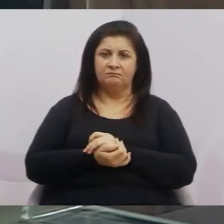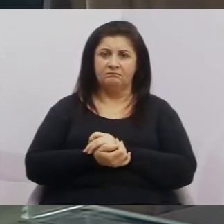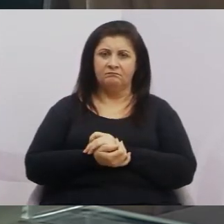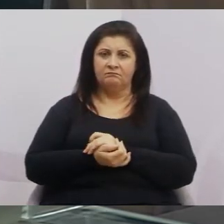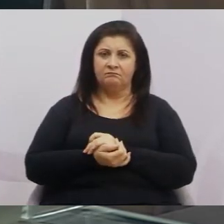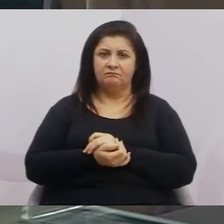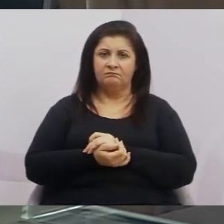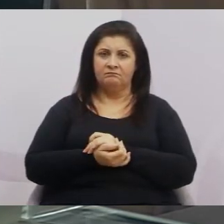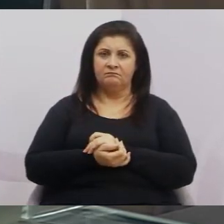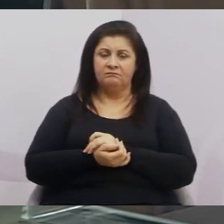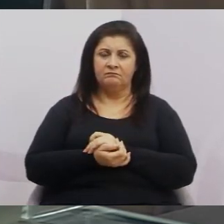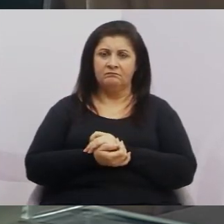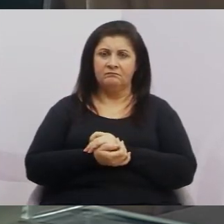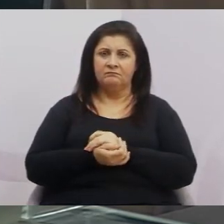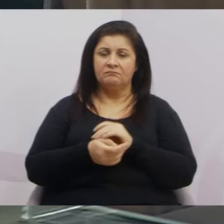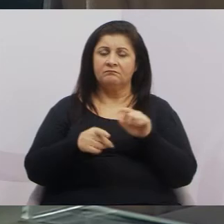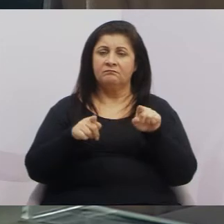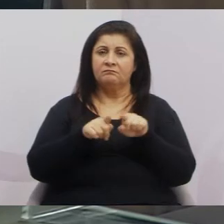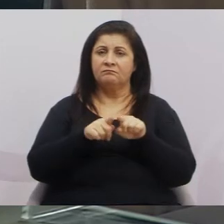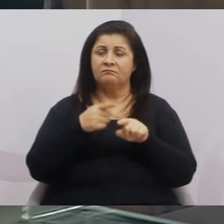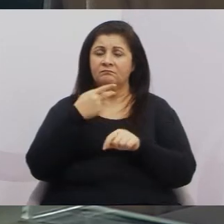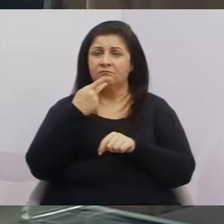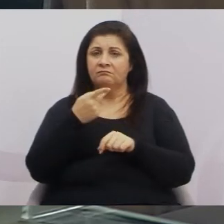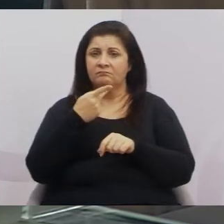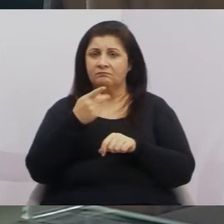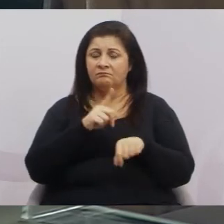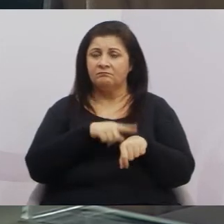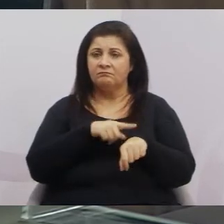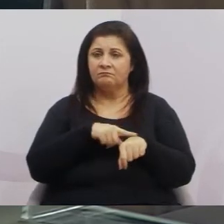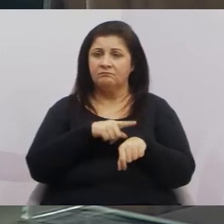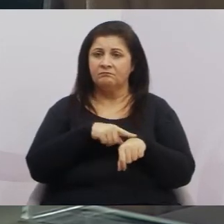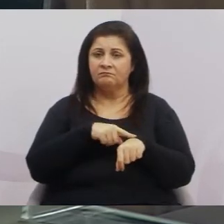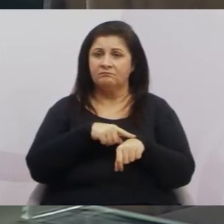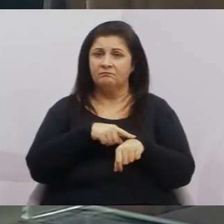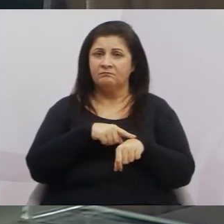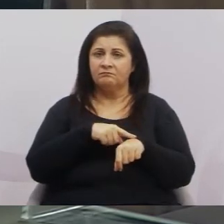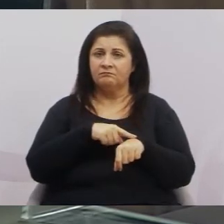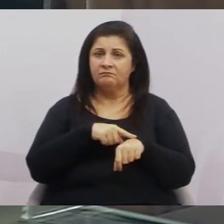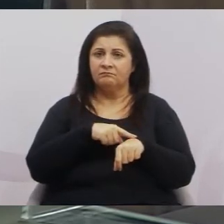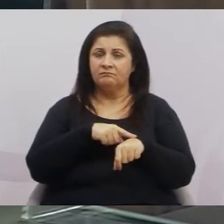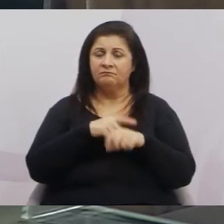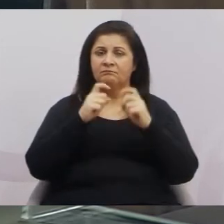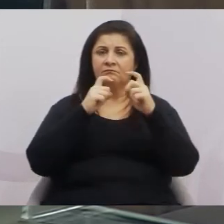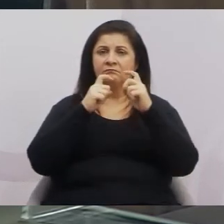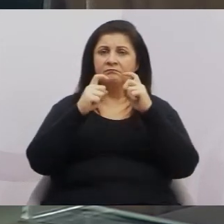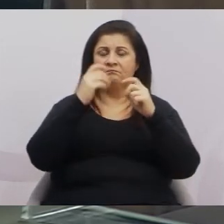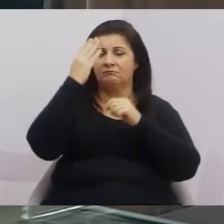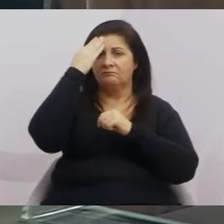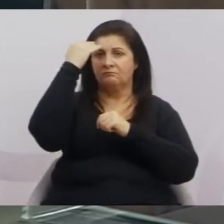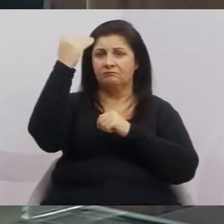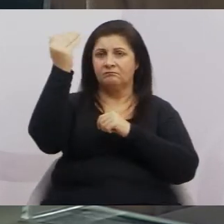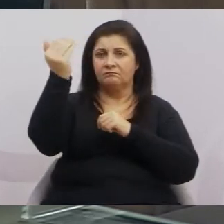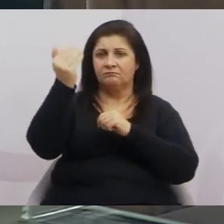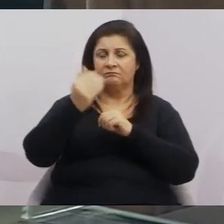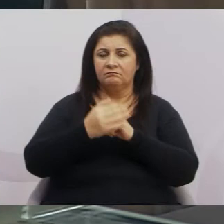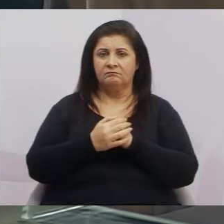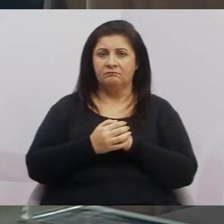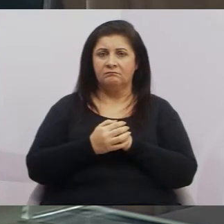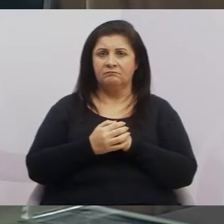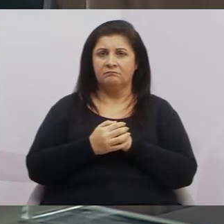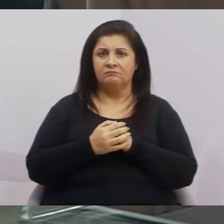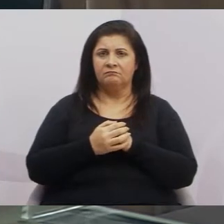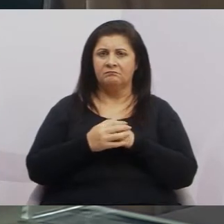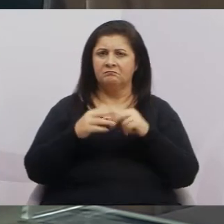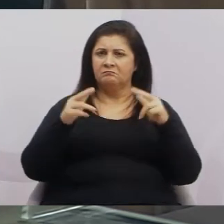E a gente também fala dos horários aí das homenagens. As homenagens nunca